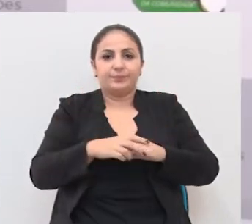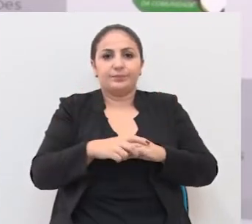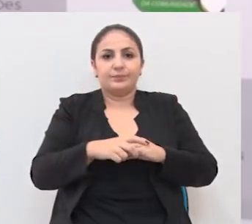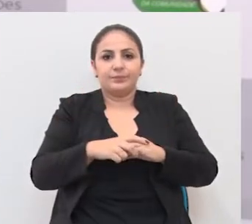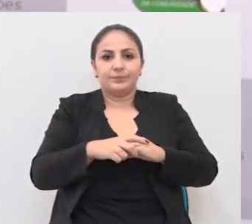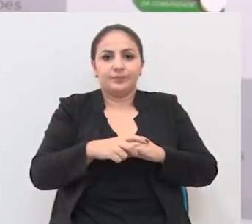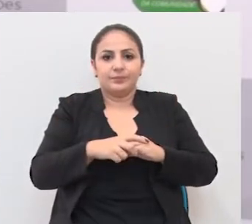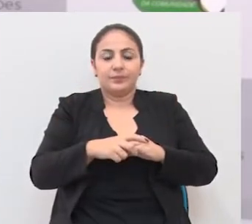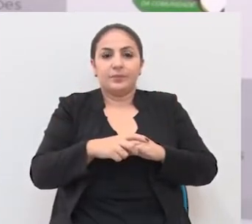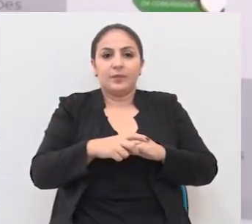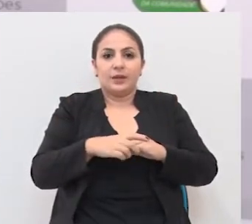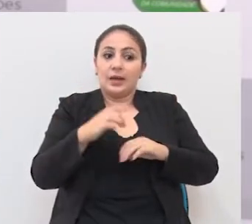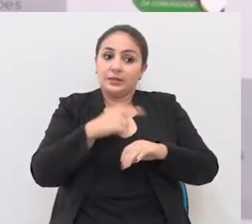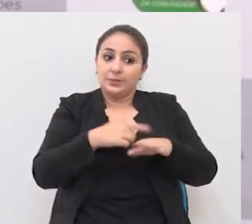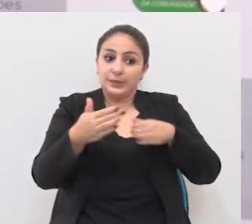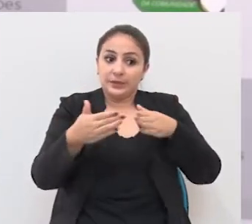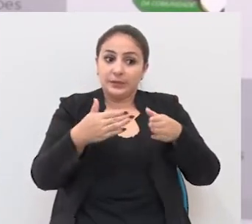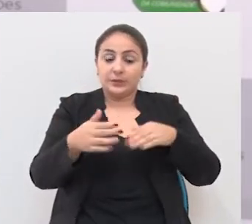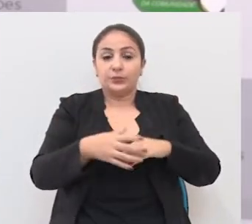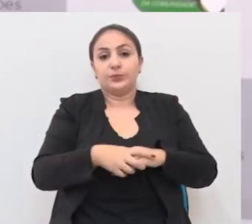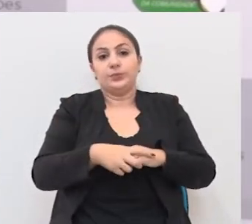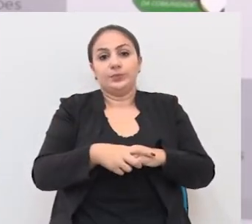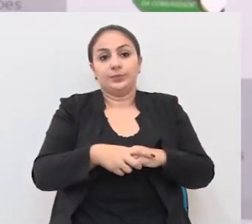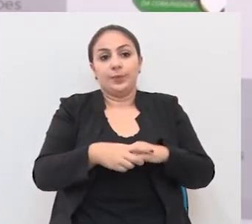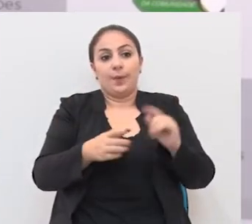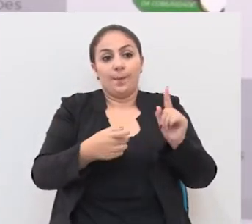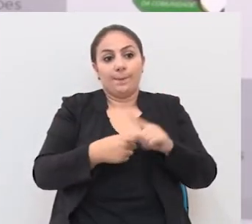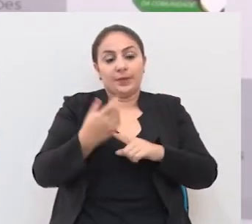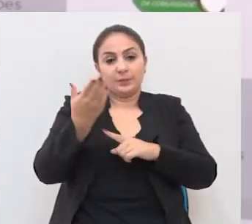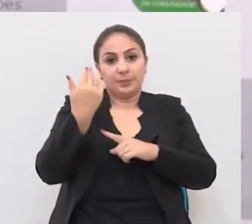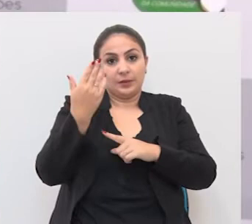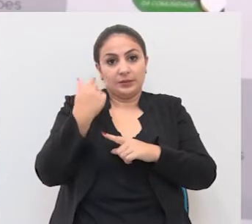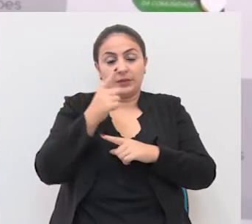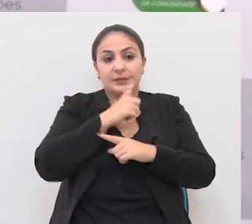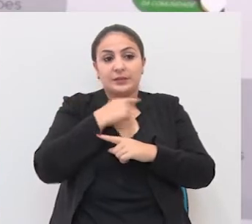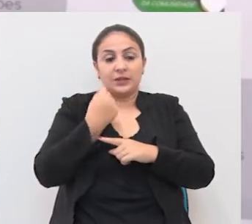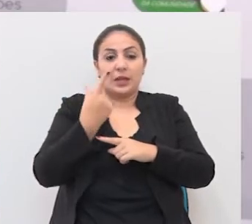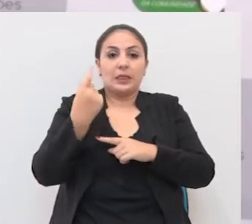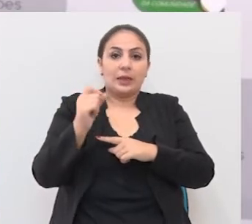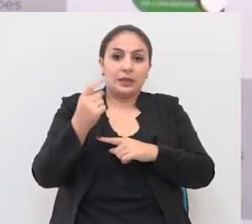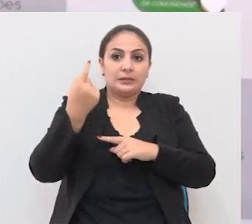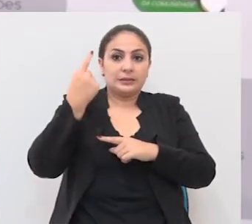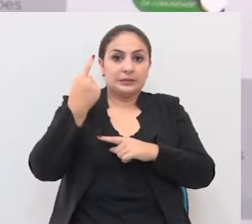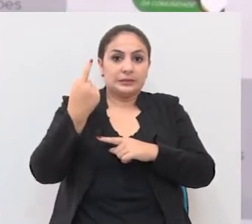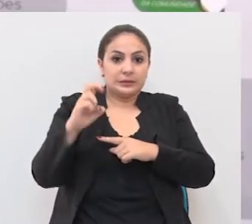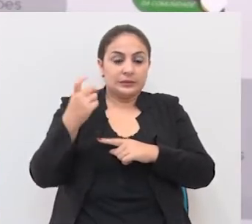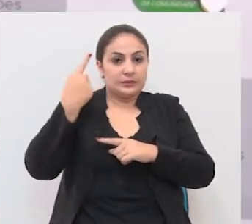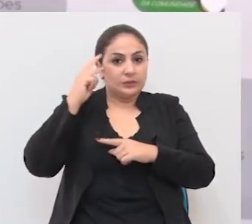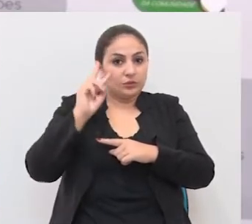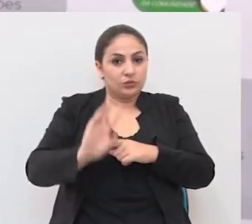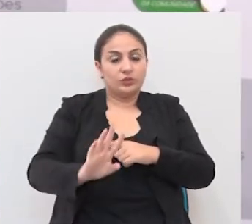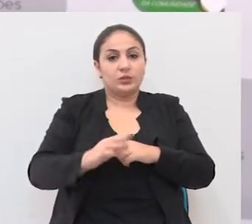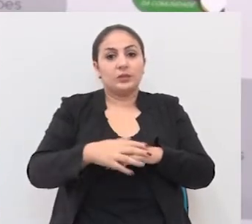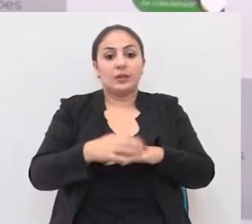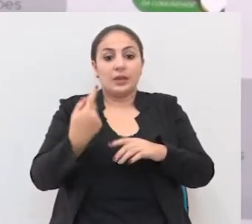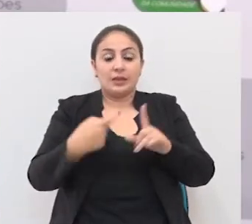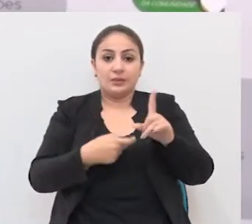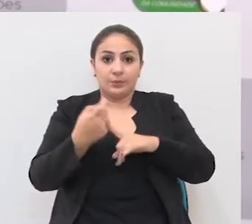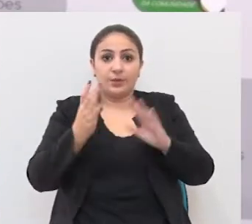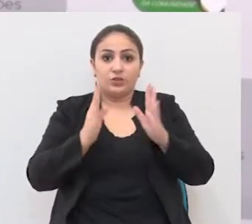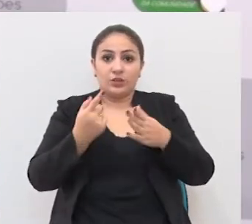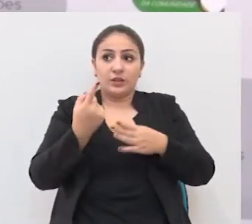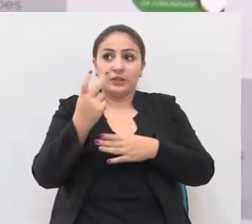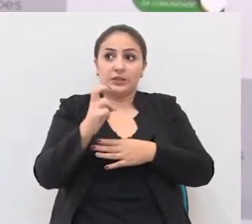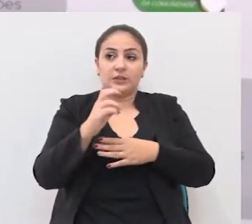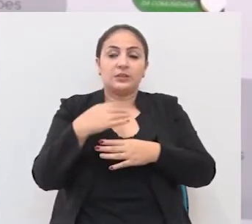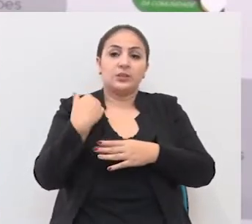relativo a esse período. O mês passado atrasou dez ou quinze dias, esse mês nós estamos já no dia